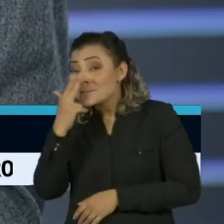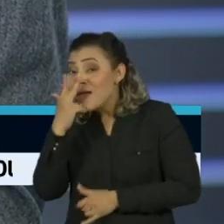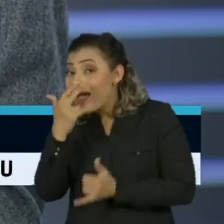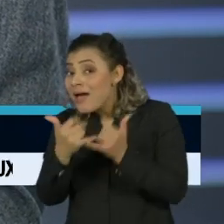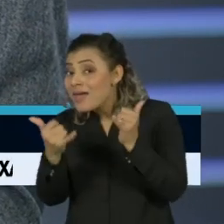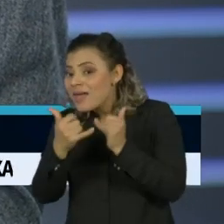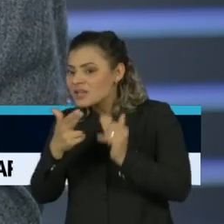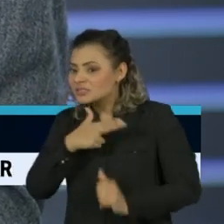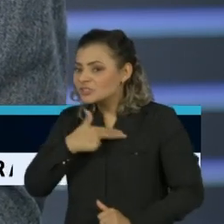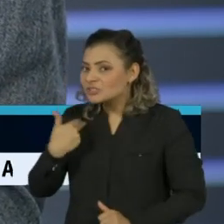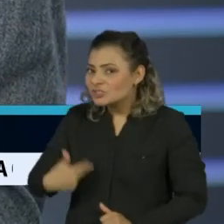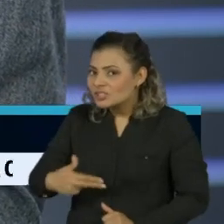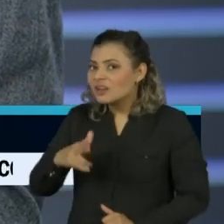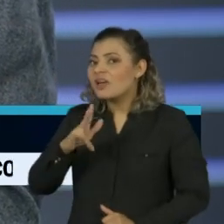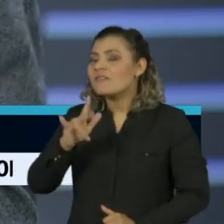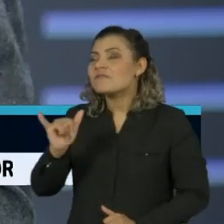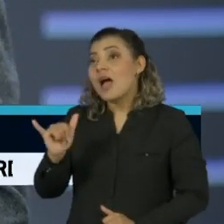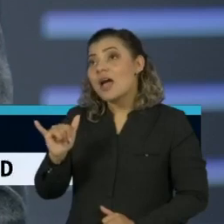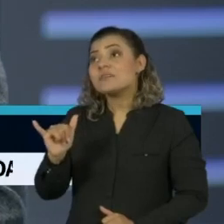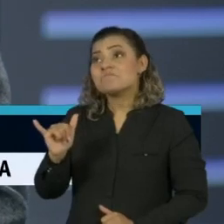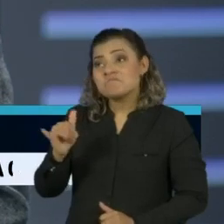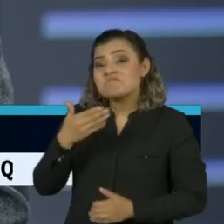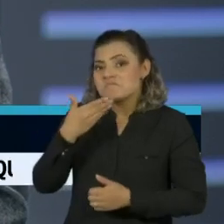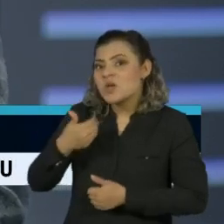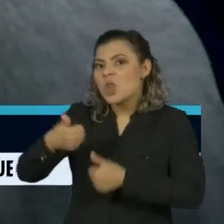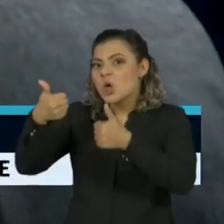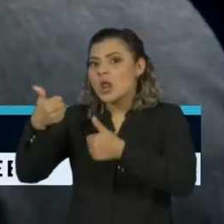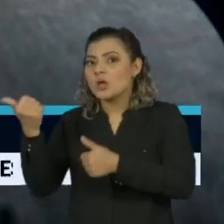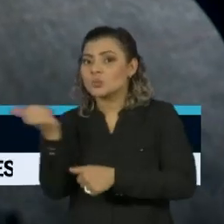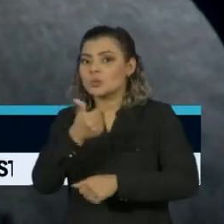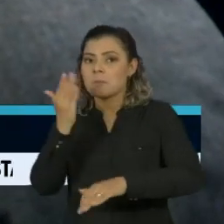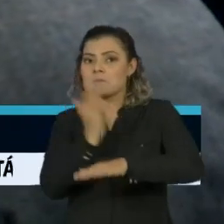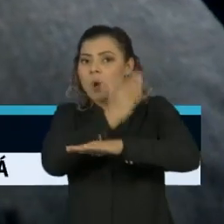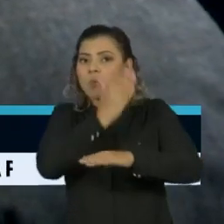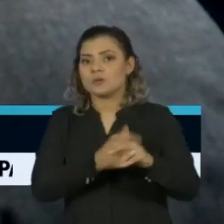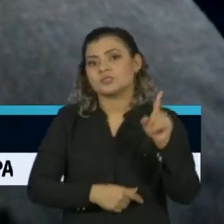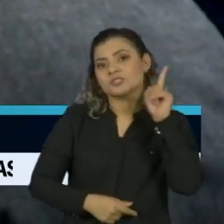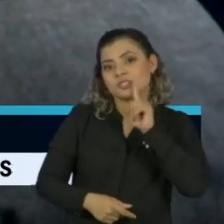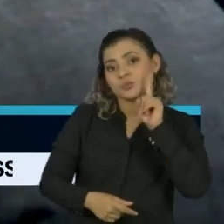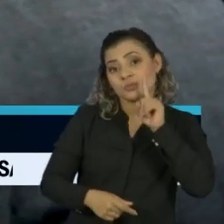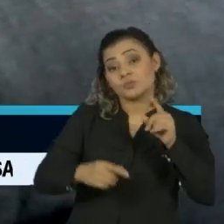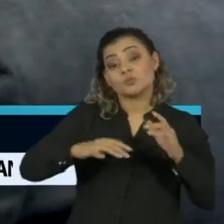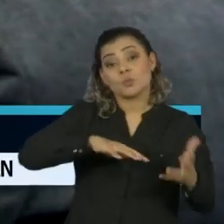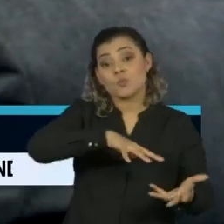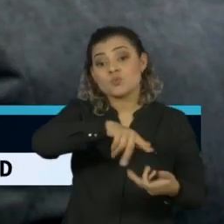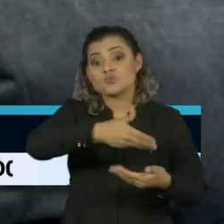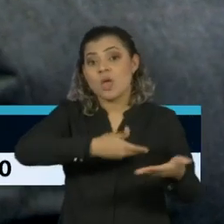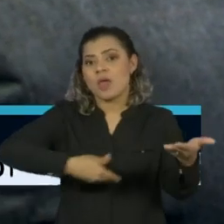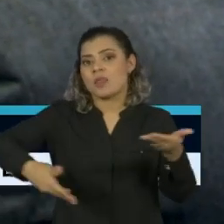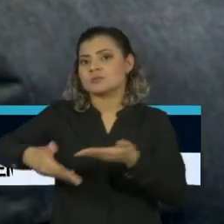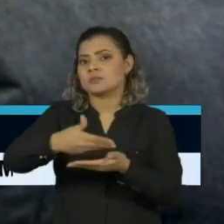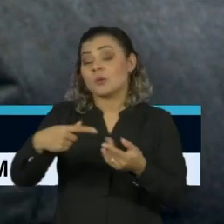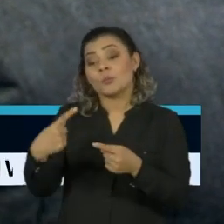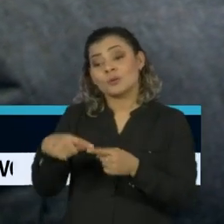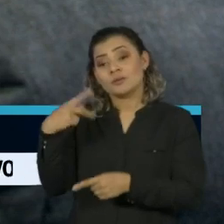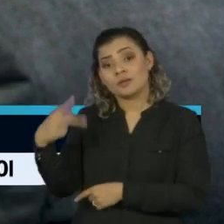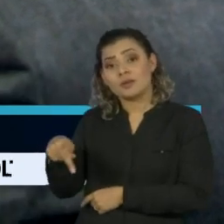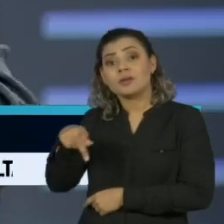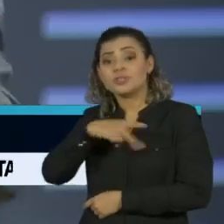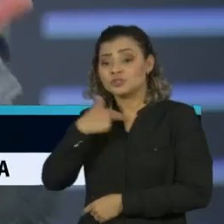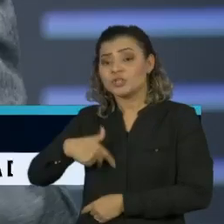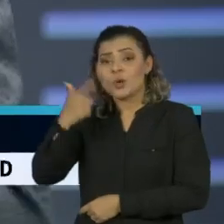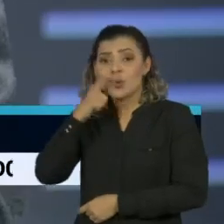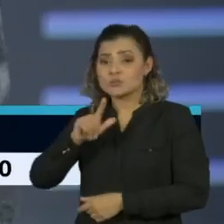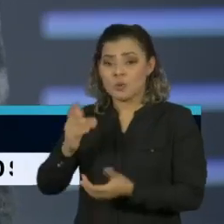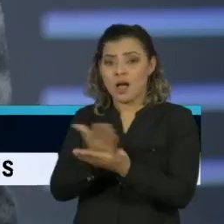tende a sair no primeiro momento melhor do que os Estados Unidos no cenário internacional, inclusive porque saiu primeiro da epidemia